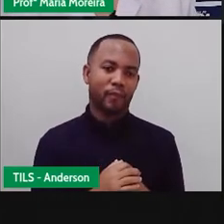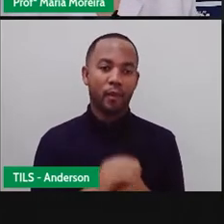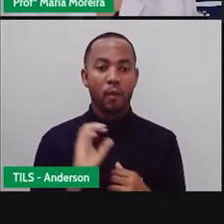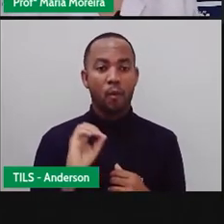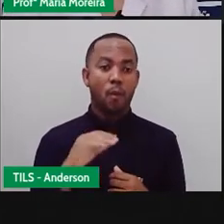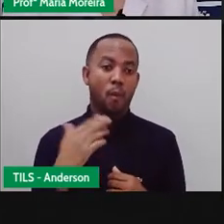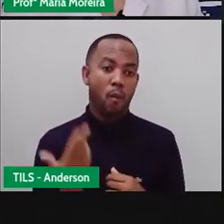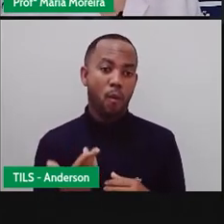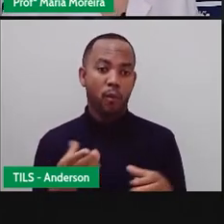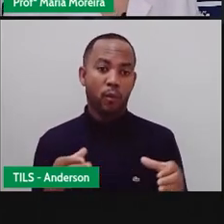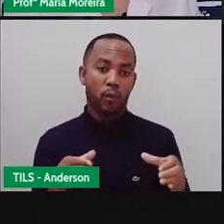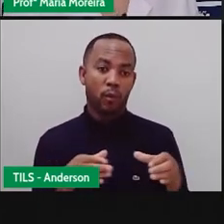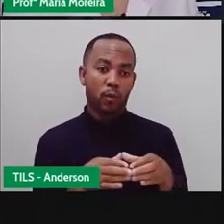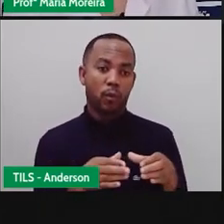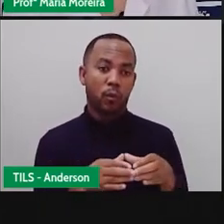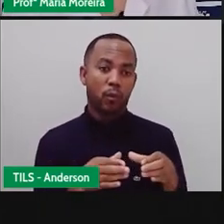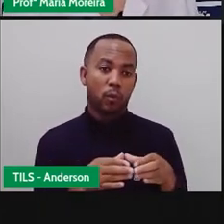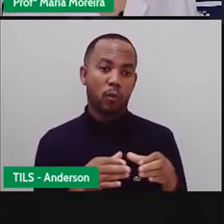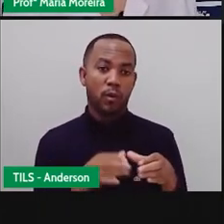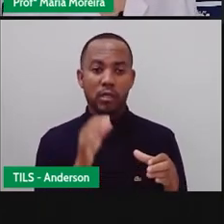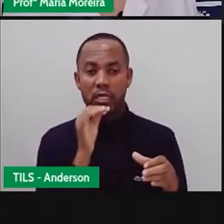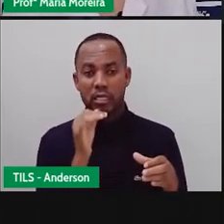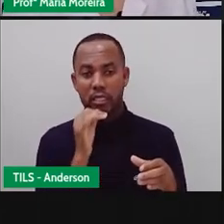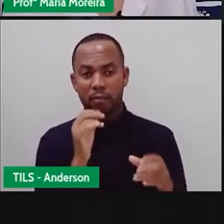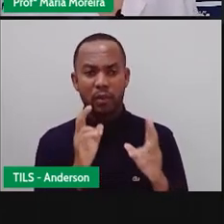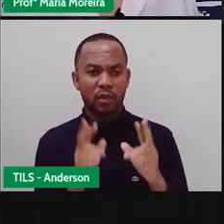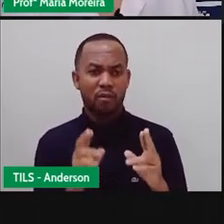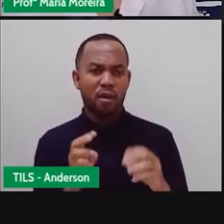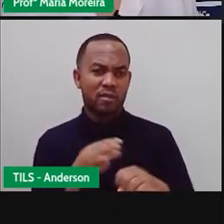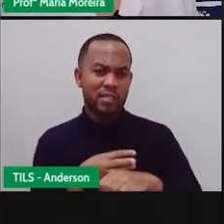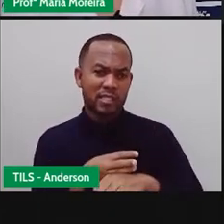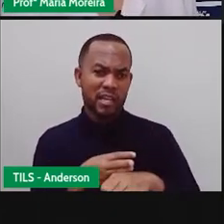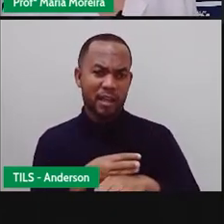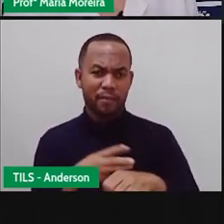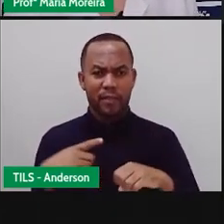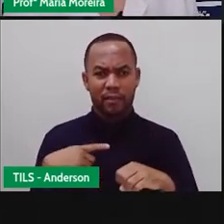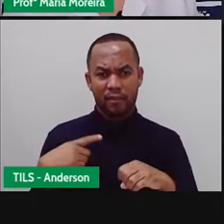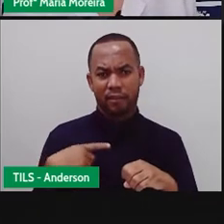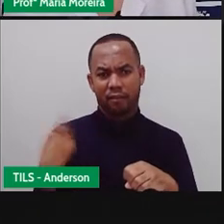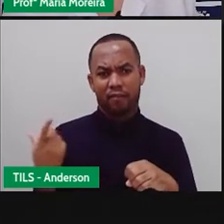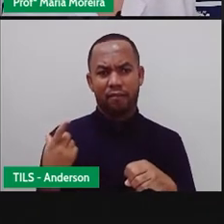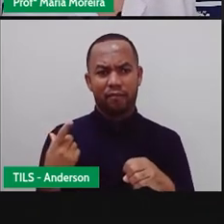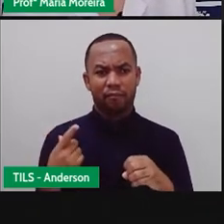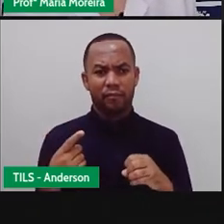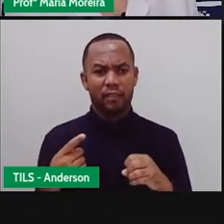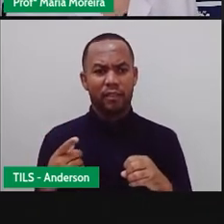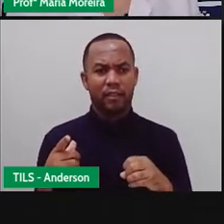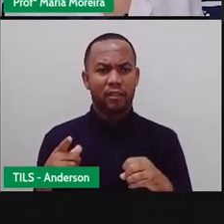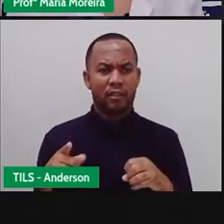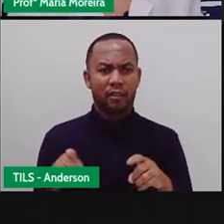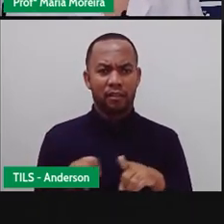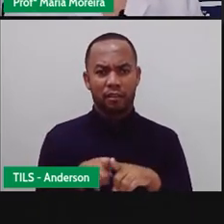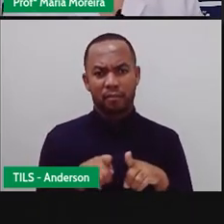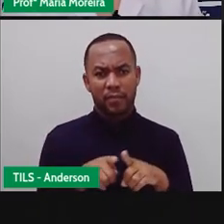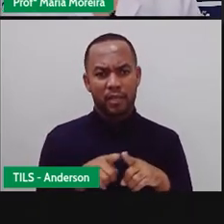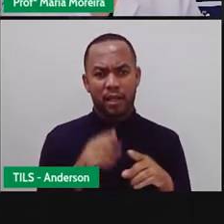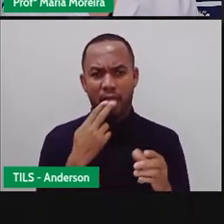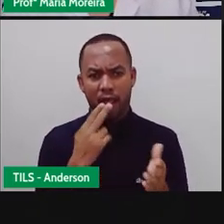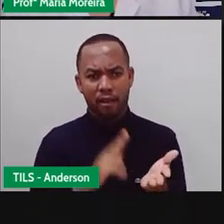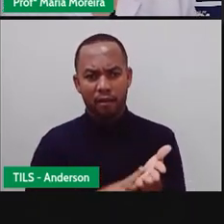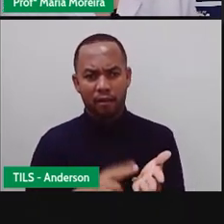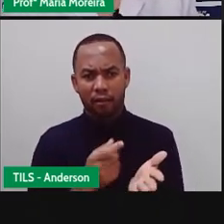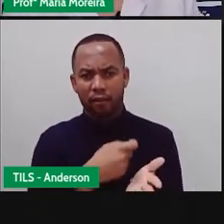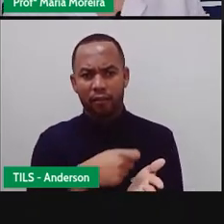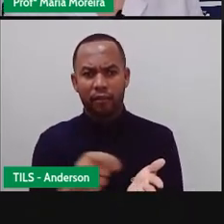entre grupo, o que? Restrito. Tipo os grupos de WhatsApp. São exemplos carta, telefone, que? Internet, plataformas de